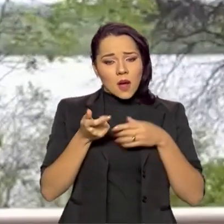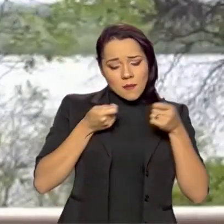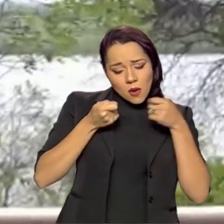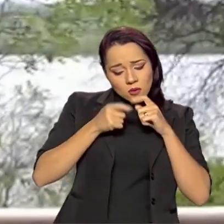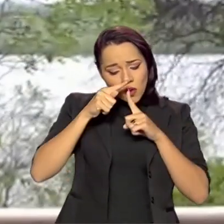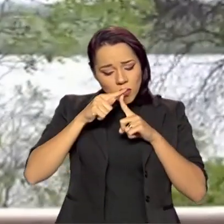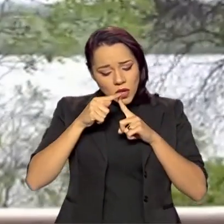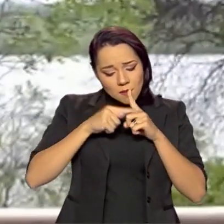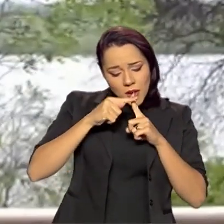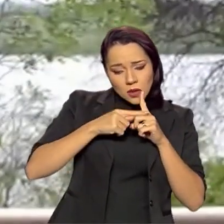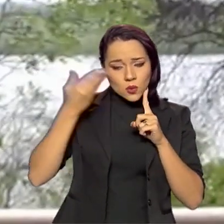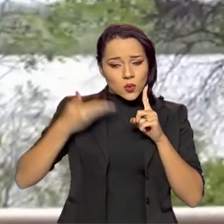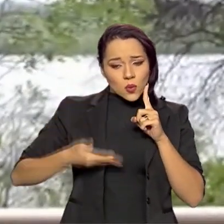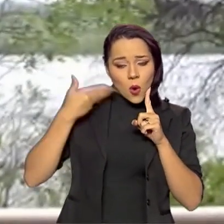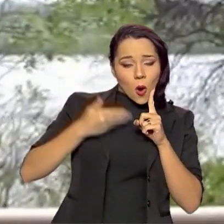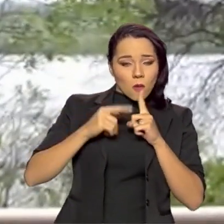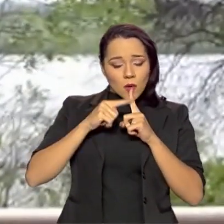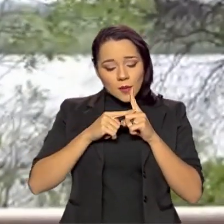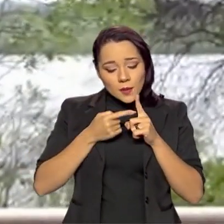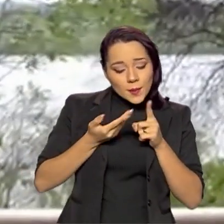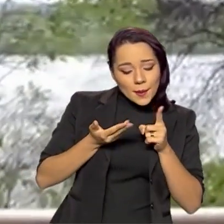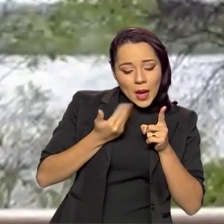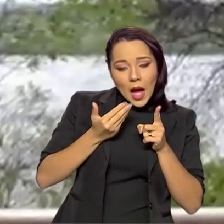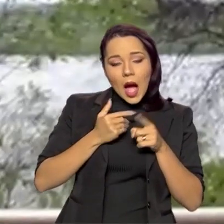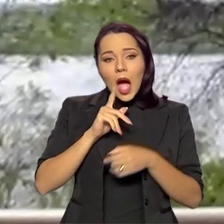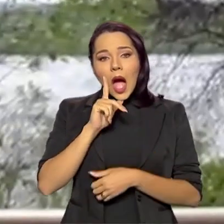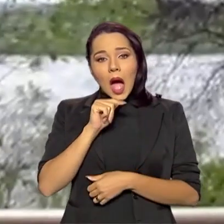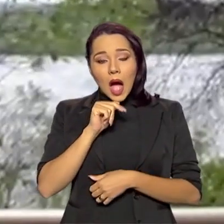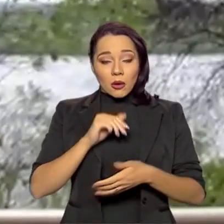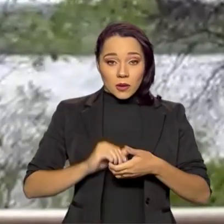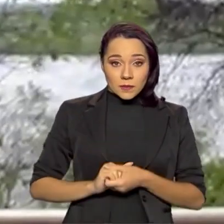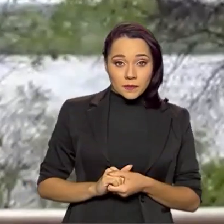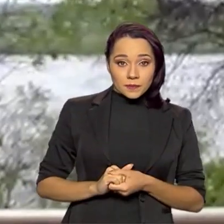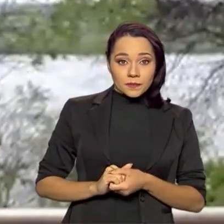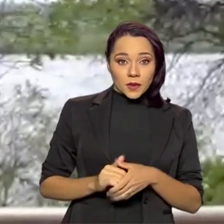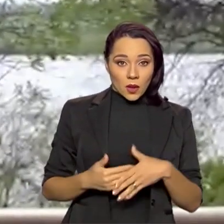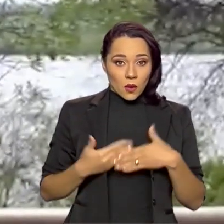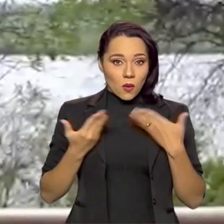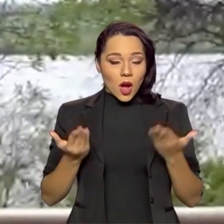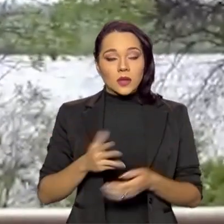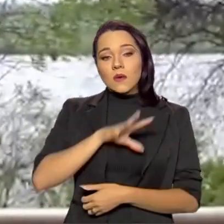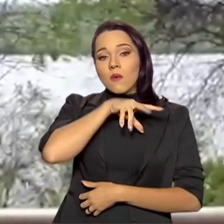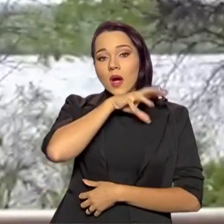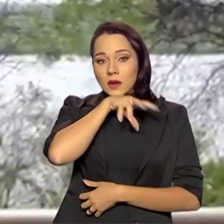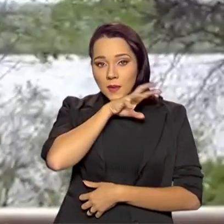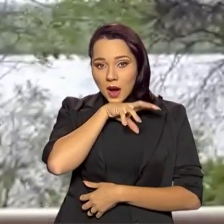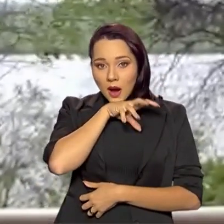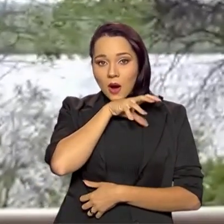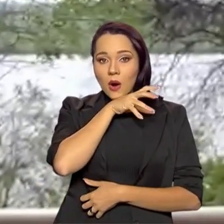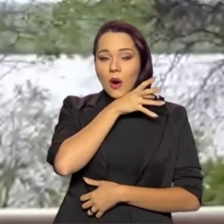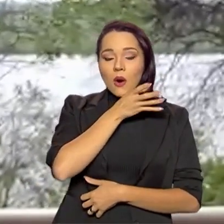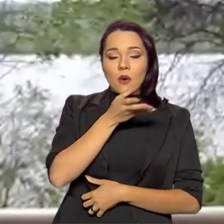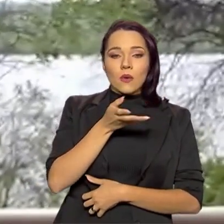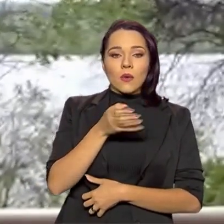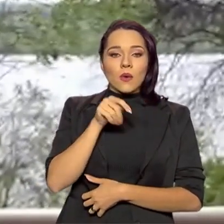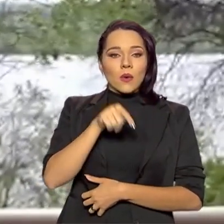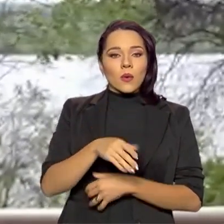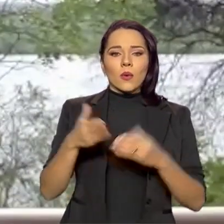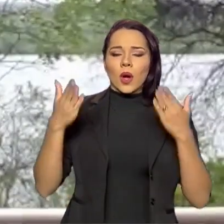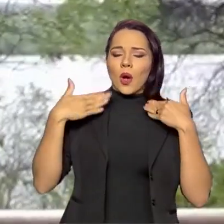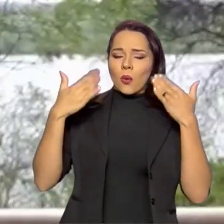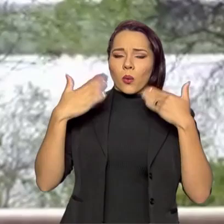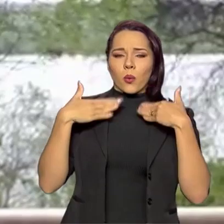da temperatura corporal. que quando o calor